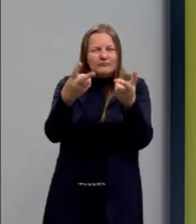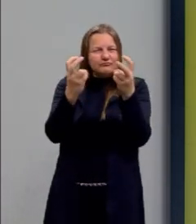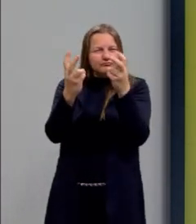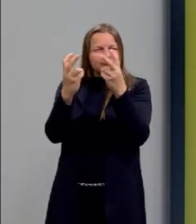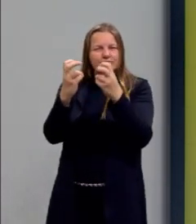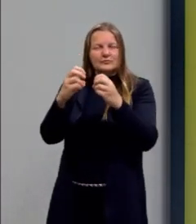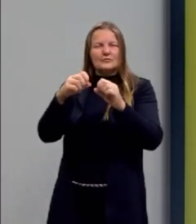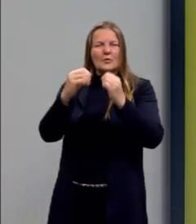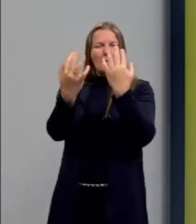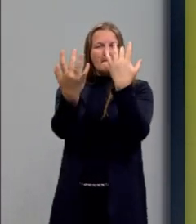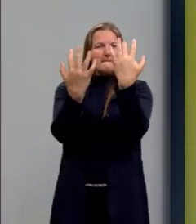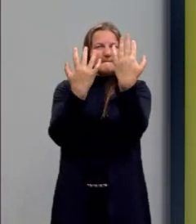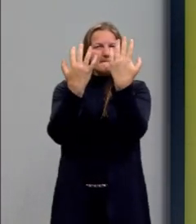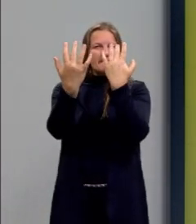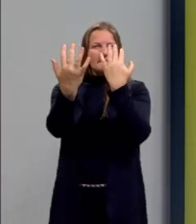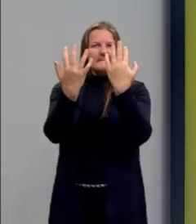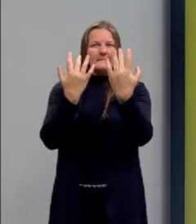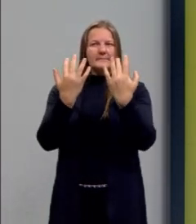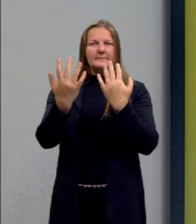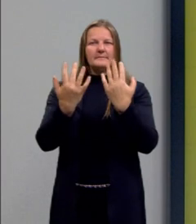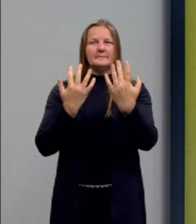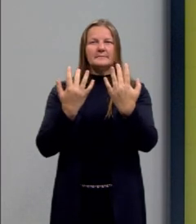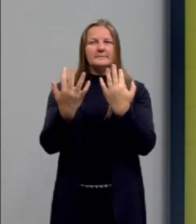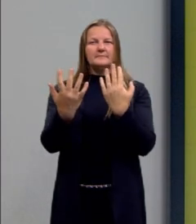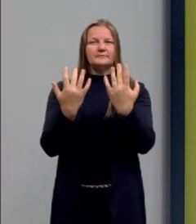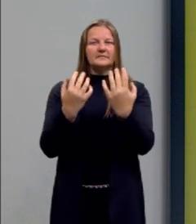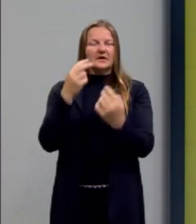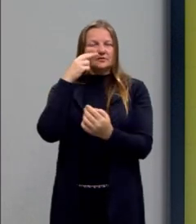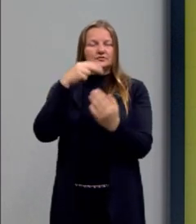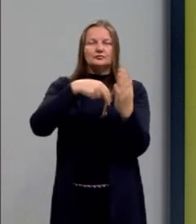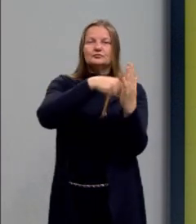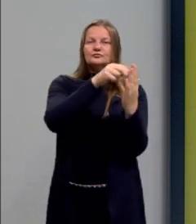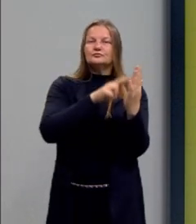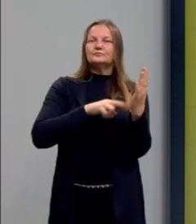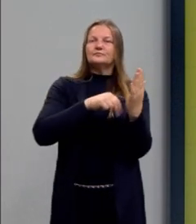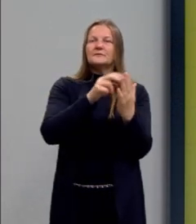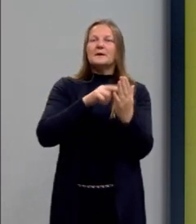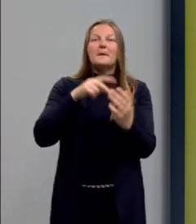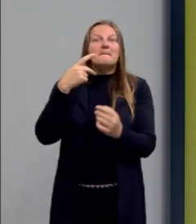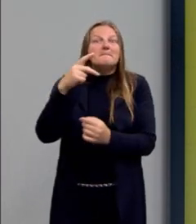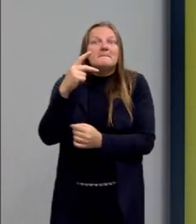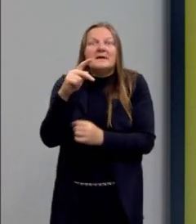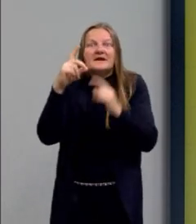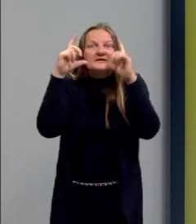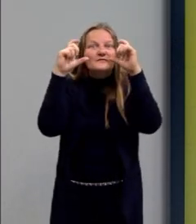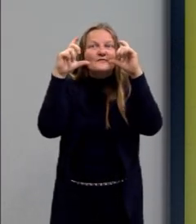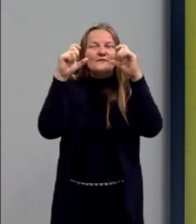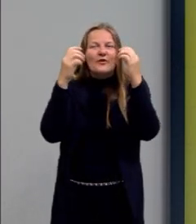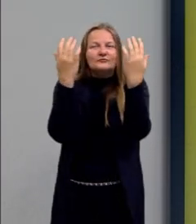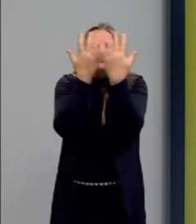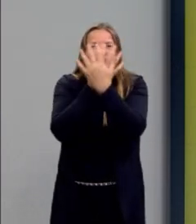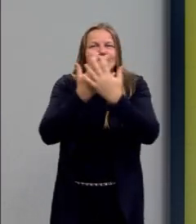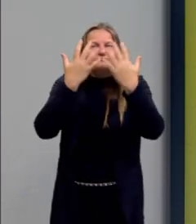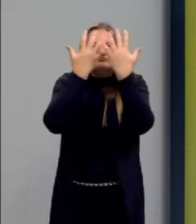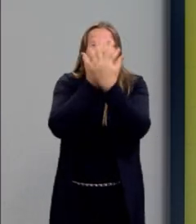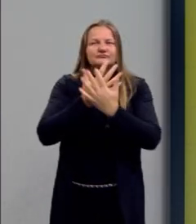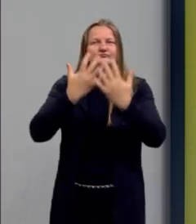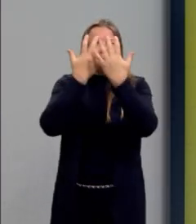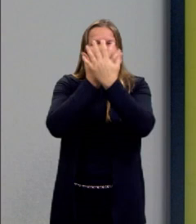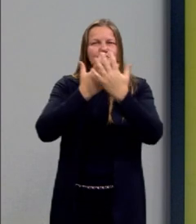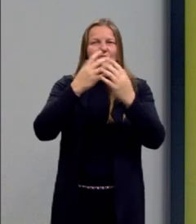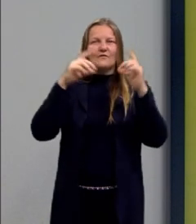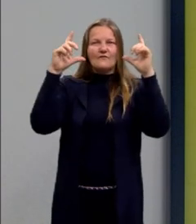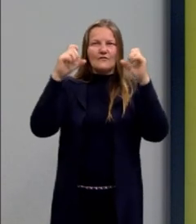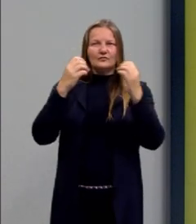paisagens. E essa pintura, ela parece uma foto fora de foco. Ela tem uma